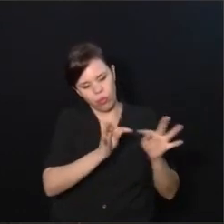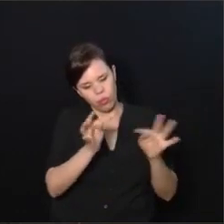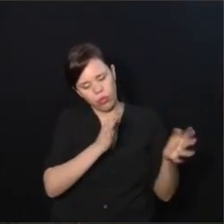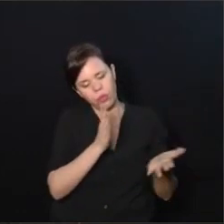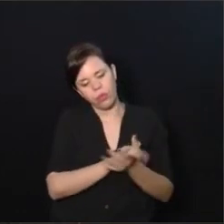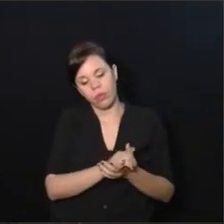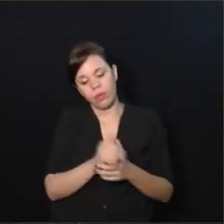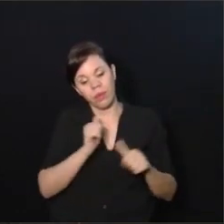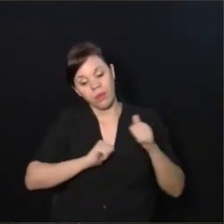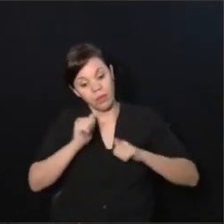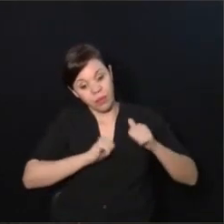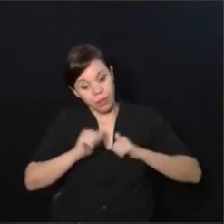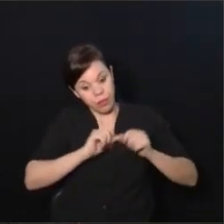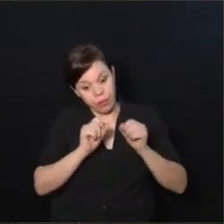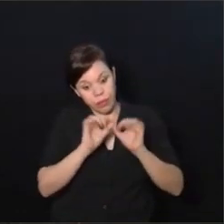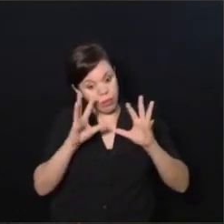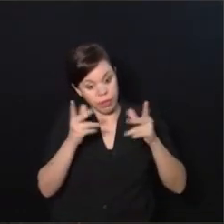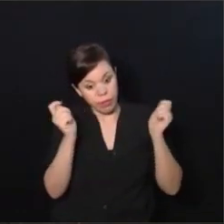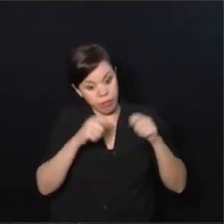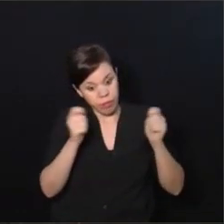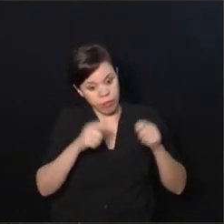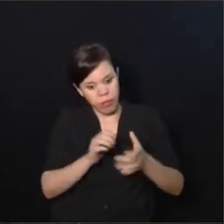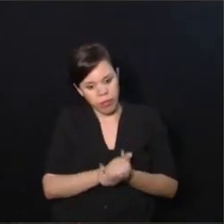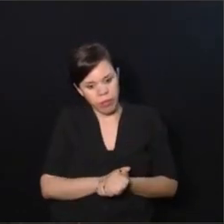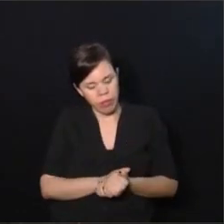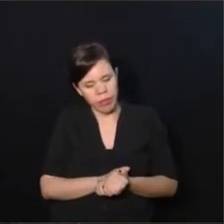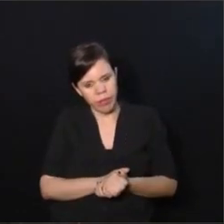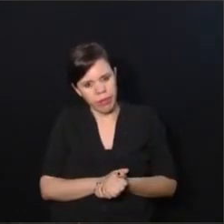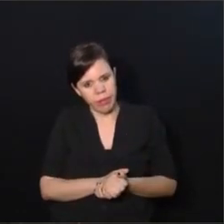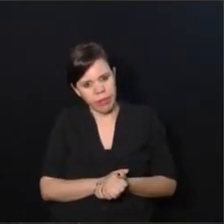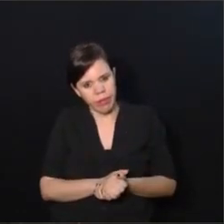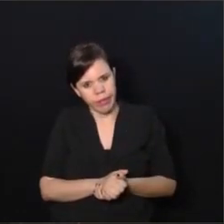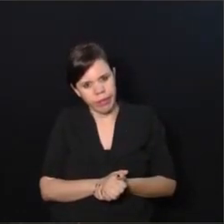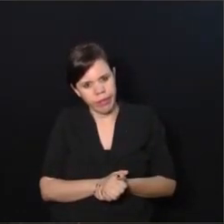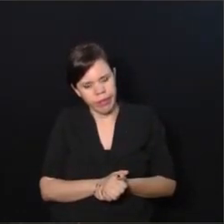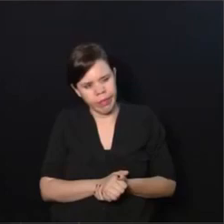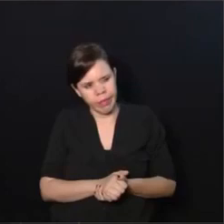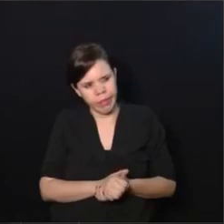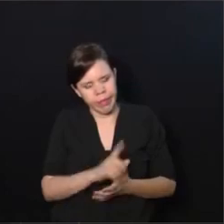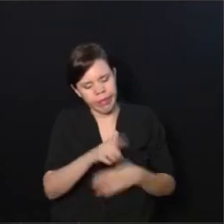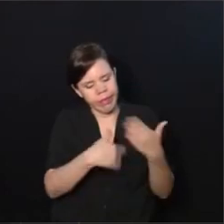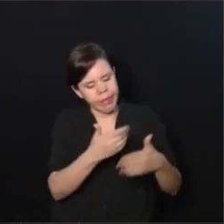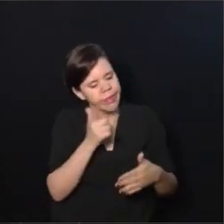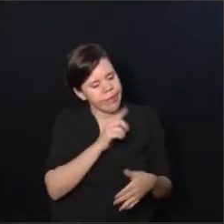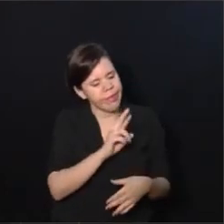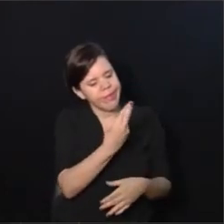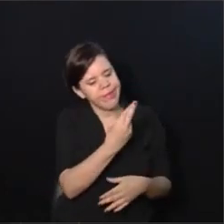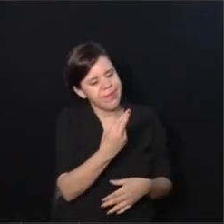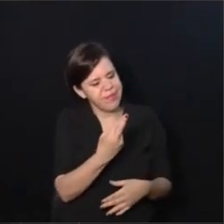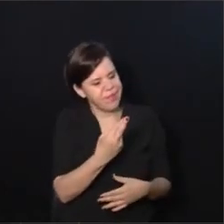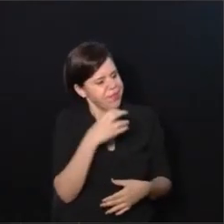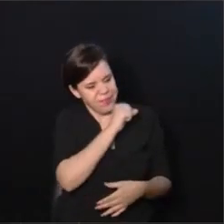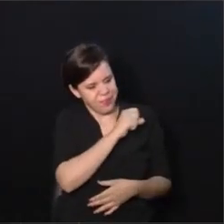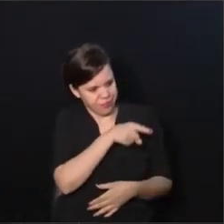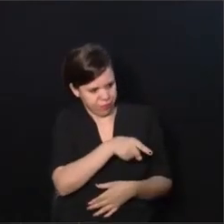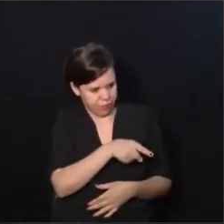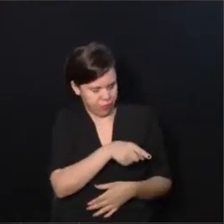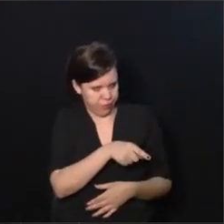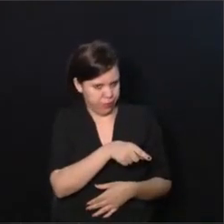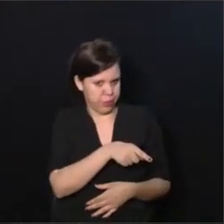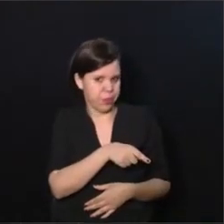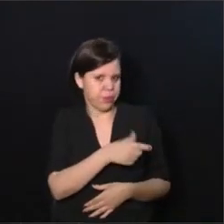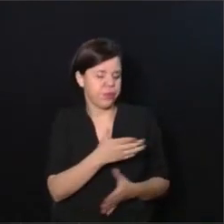de que eu vou fazer tudo o que eu puder para que isso daqui dê resultado rápido. Só que assim,